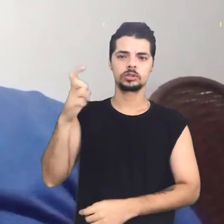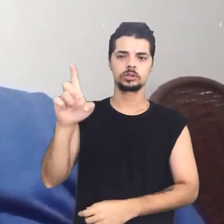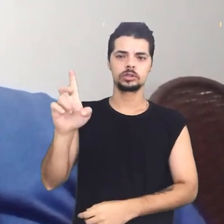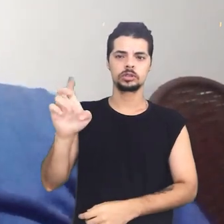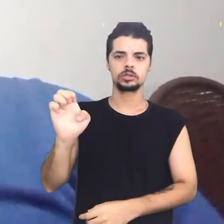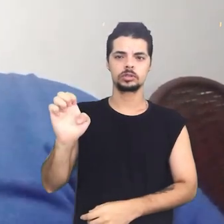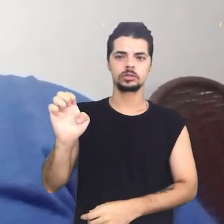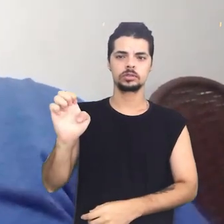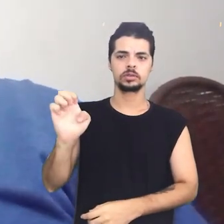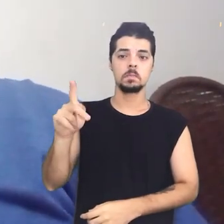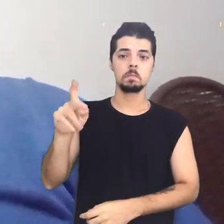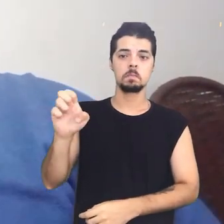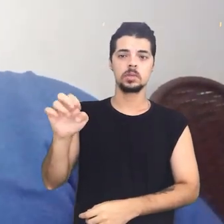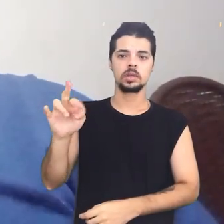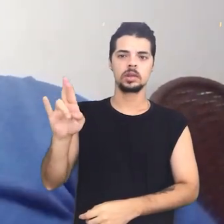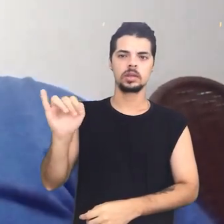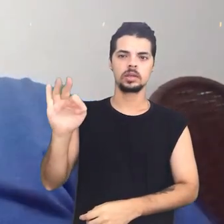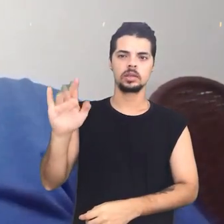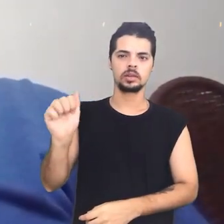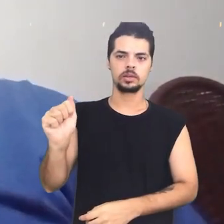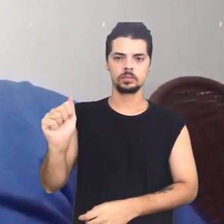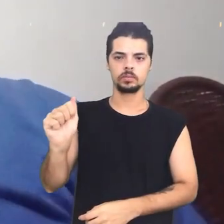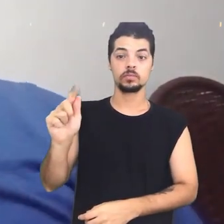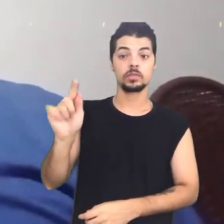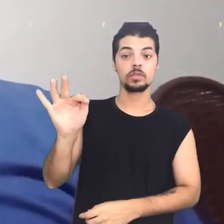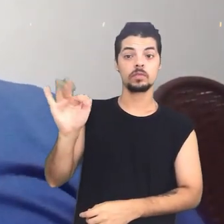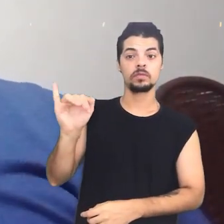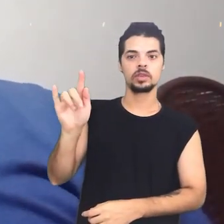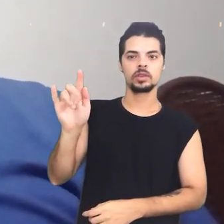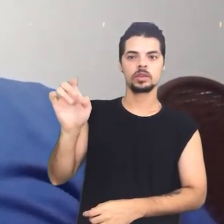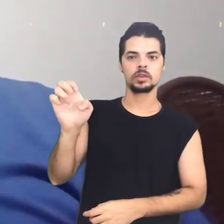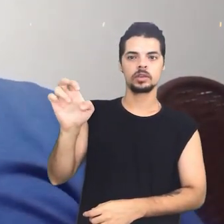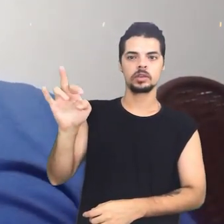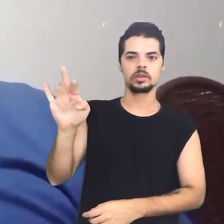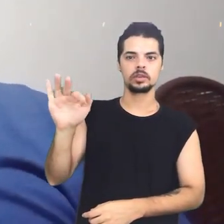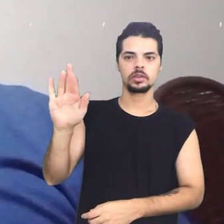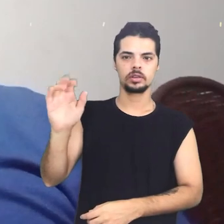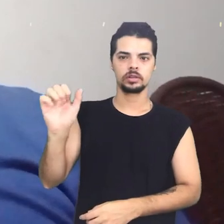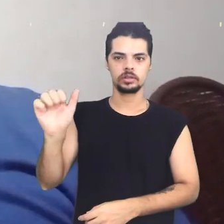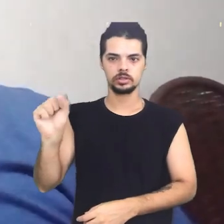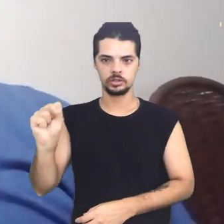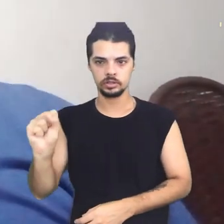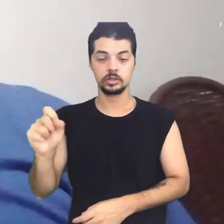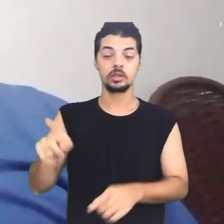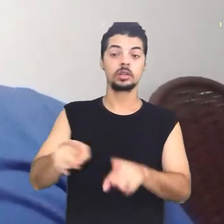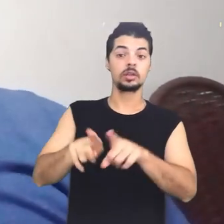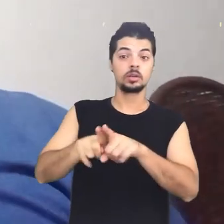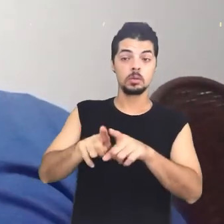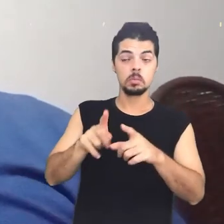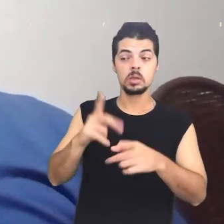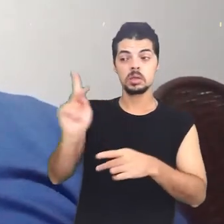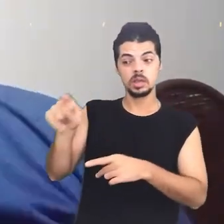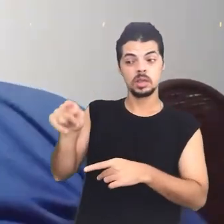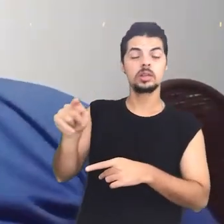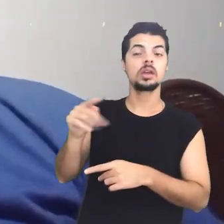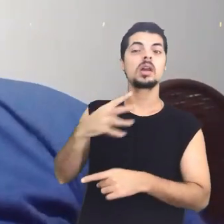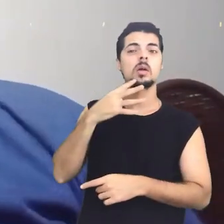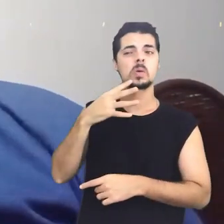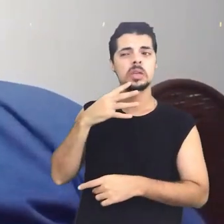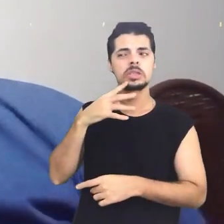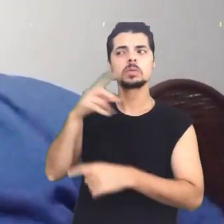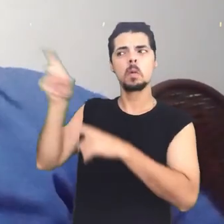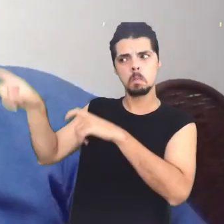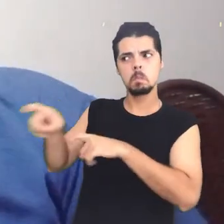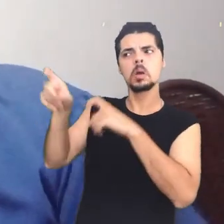português, militar e dono de terra, que era abertamente contra a constituinte. O